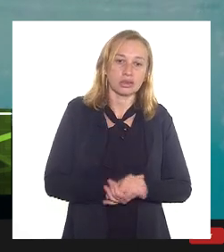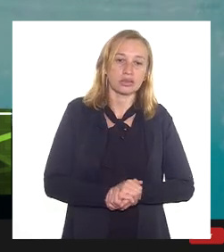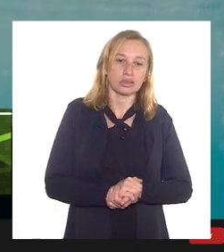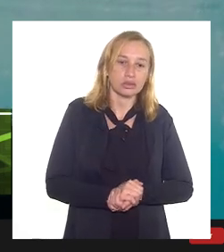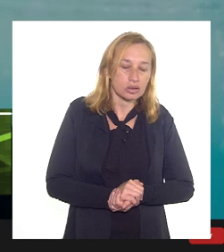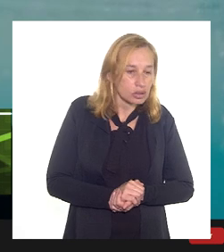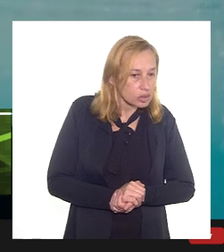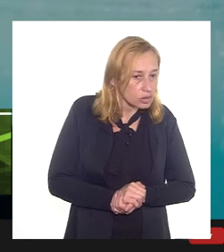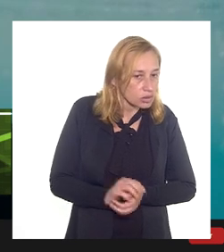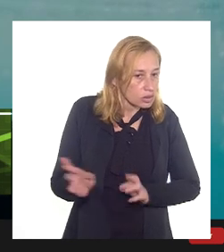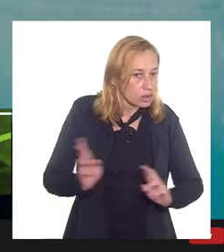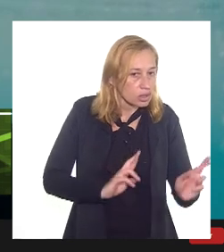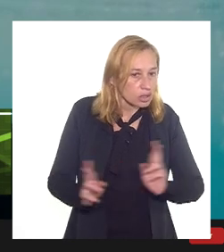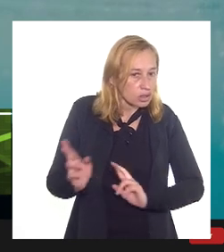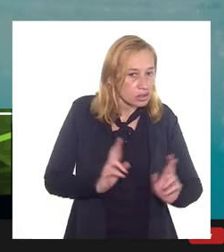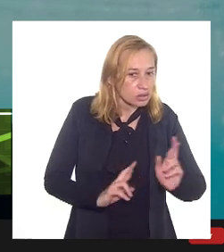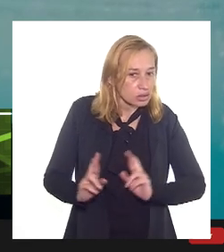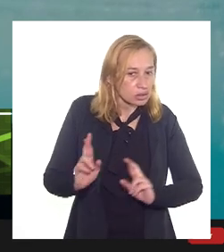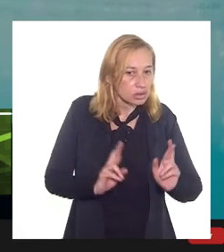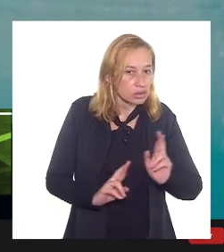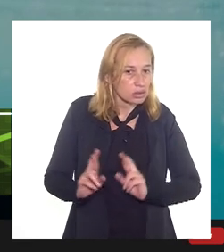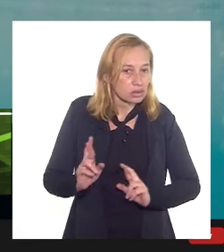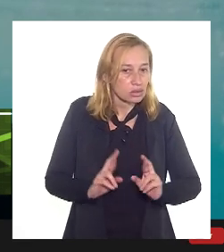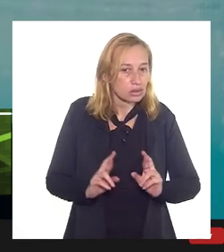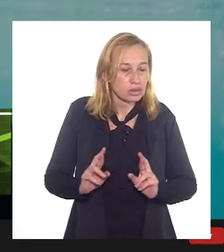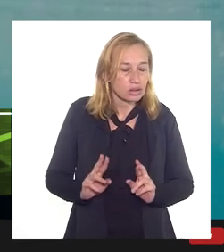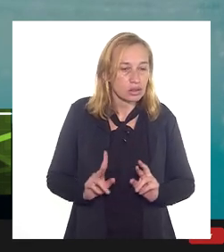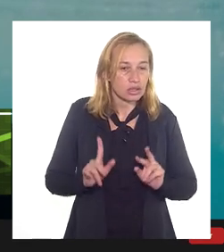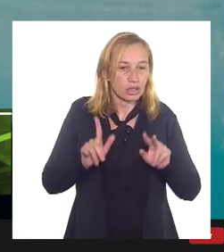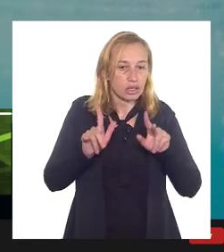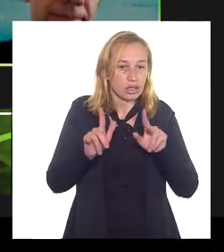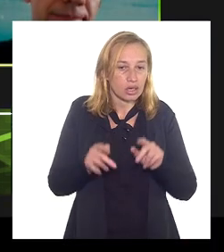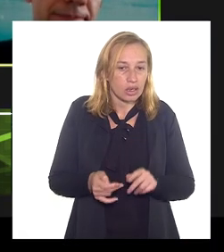a relação deve se manter muito parecida